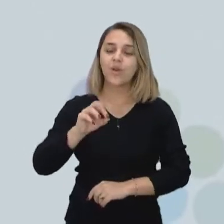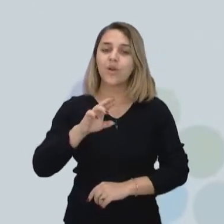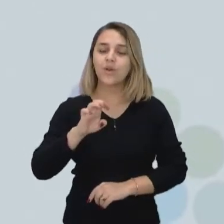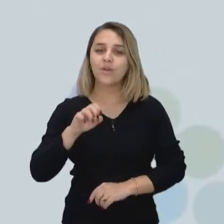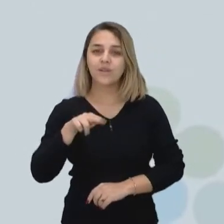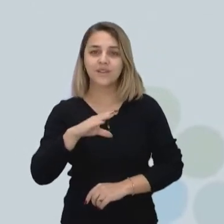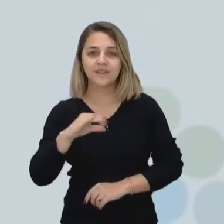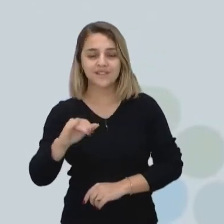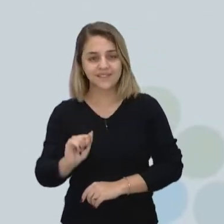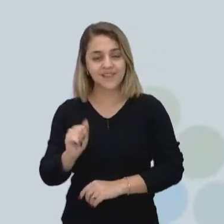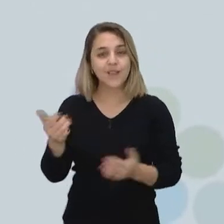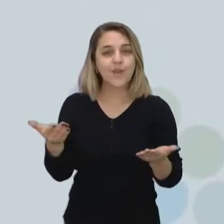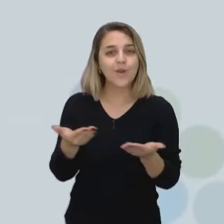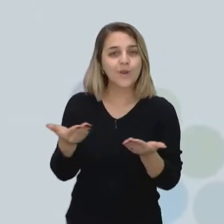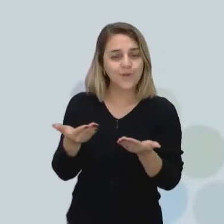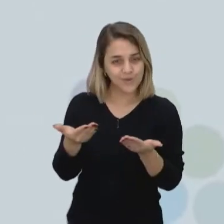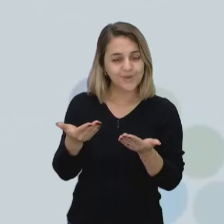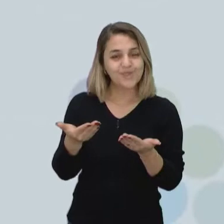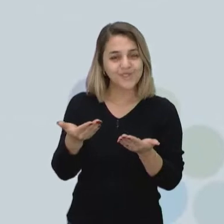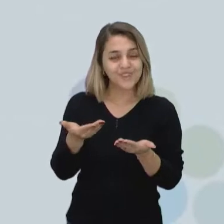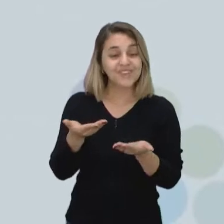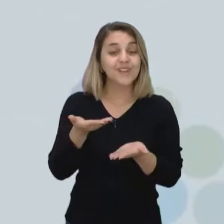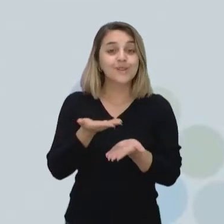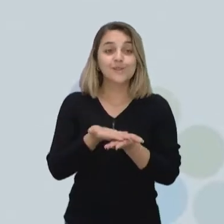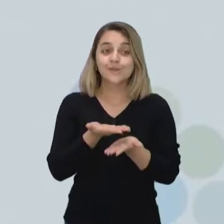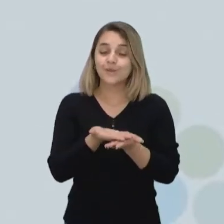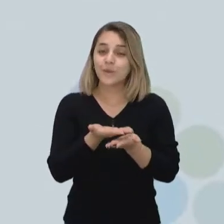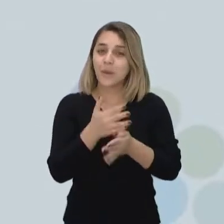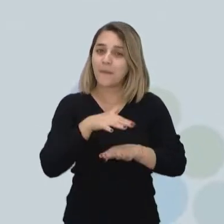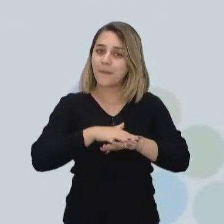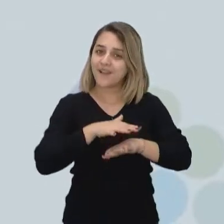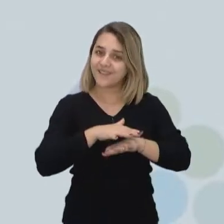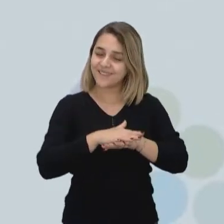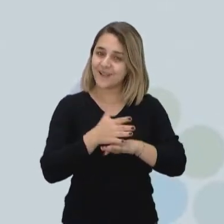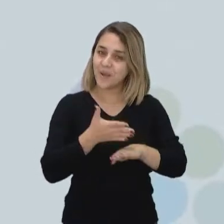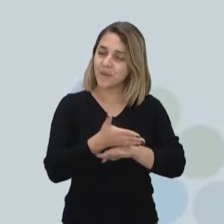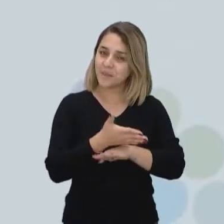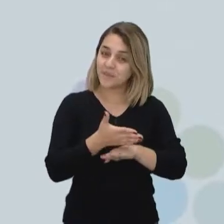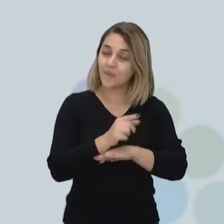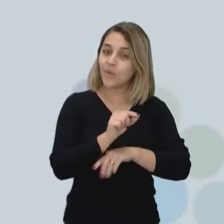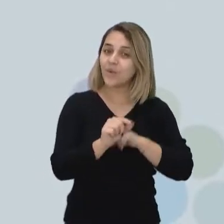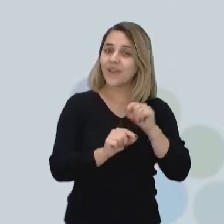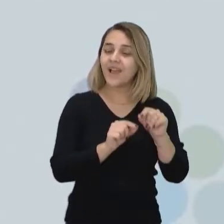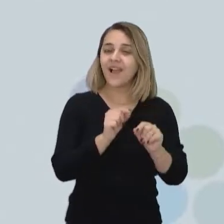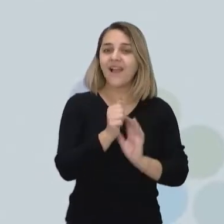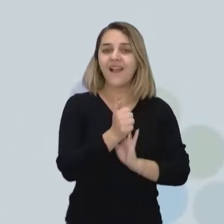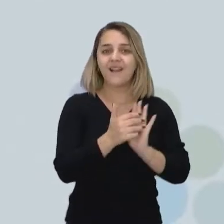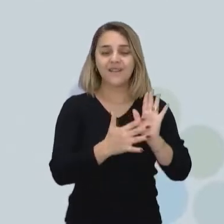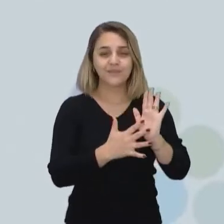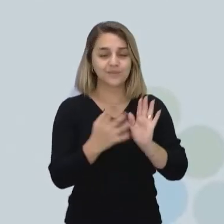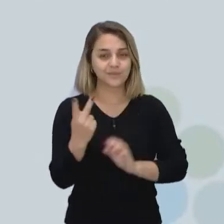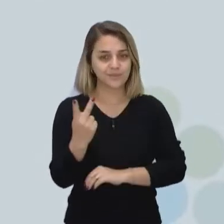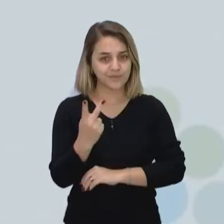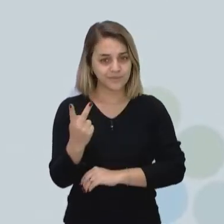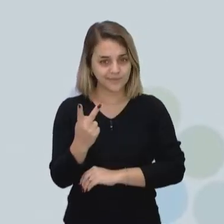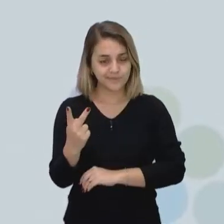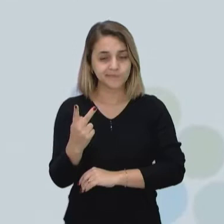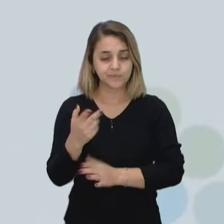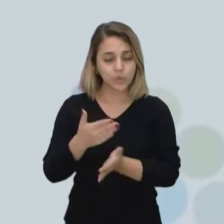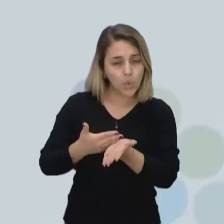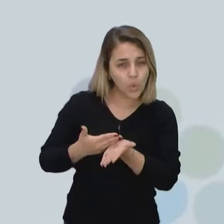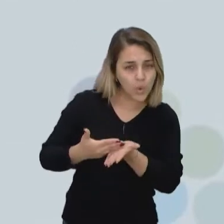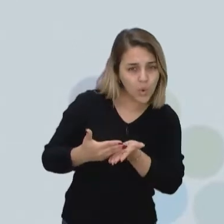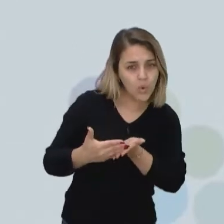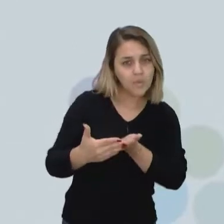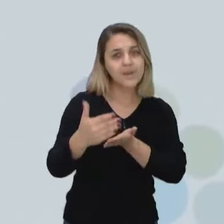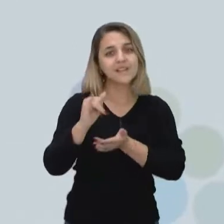trabalhar com vocês uma temática que pertence ainda à atividade 2 da parte de introdução,